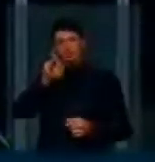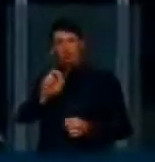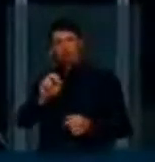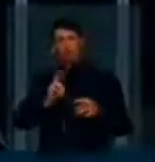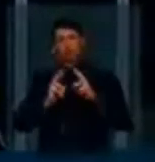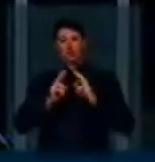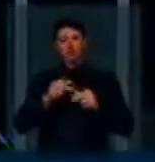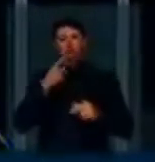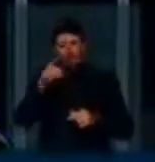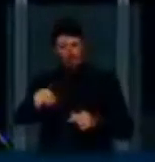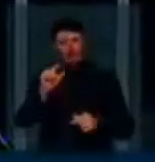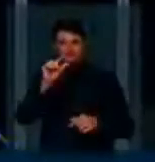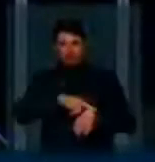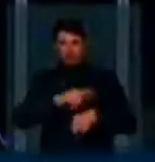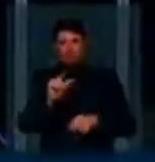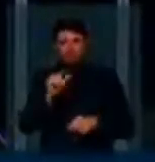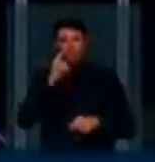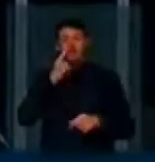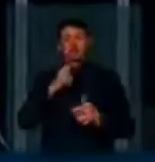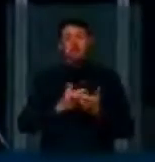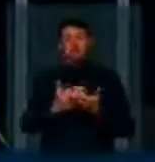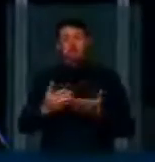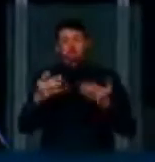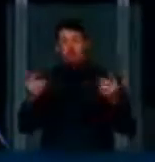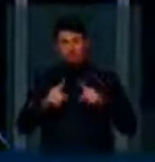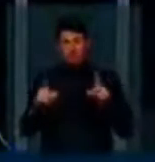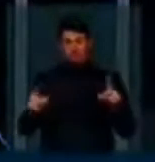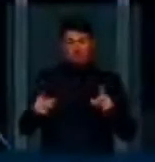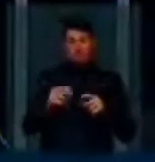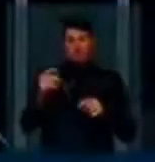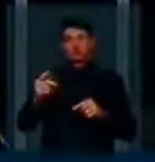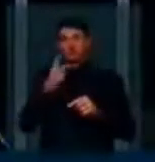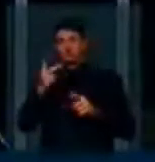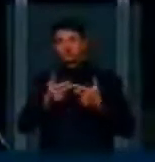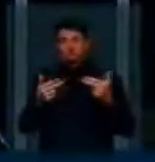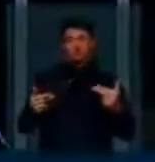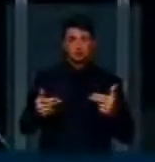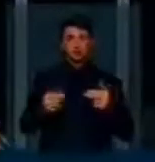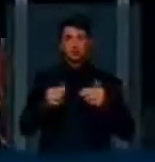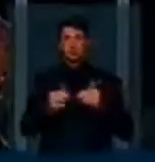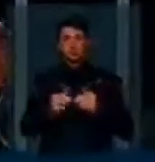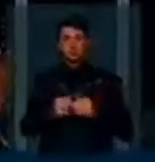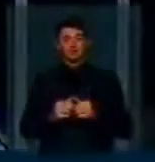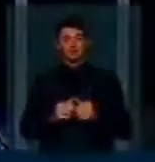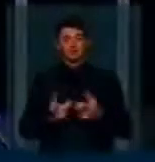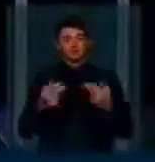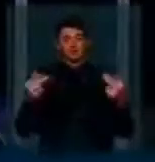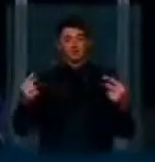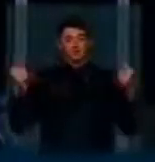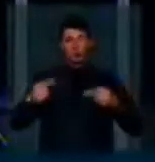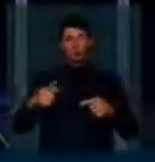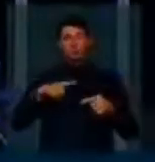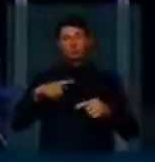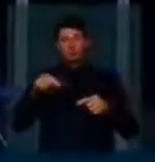falar sobre isso daqui a pouco. Mas começo tratando dos pontos, das objeções pontuais aqui